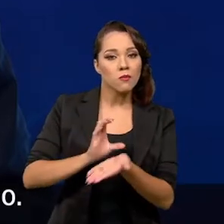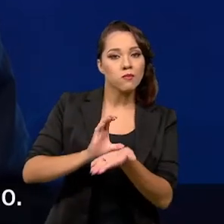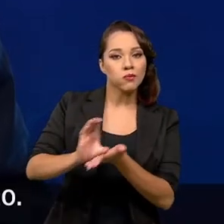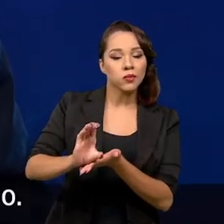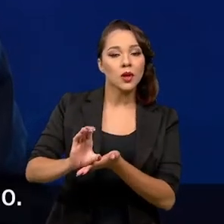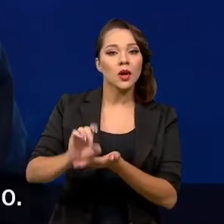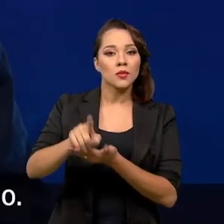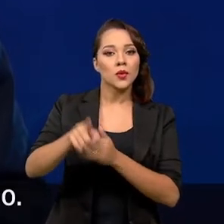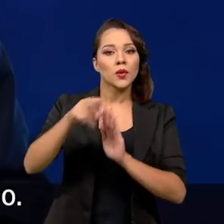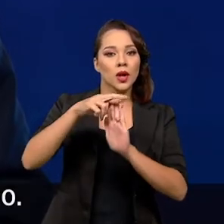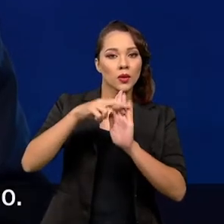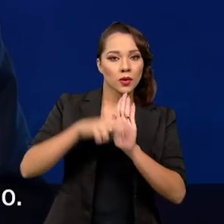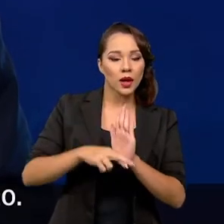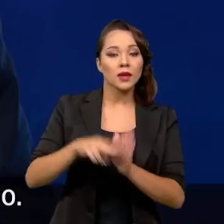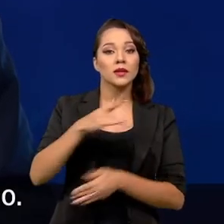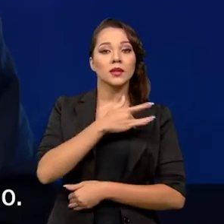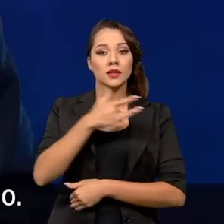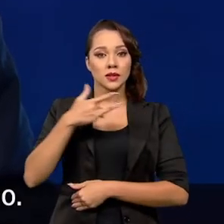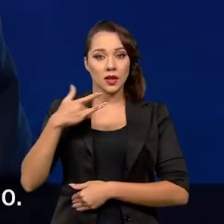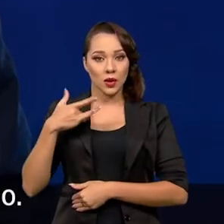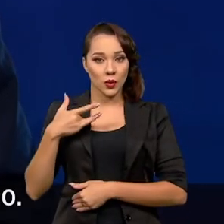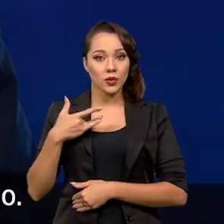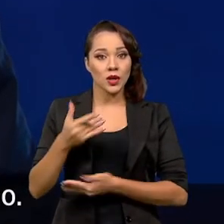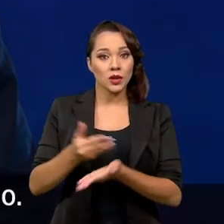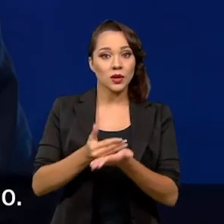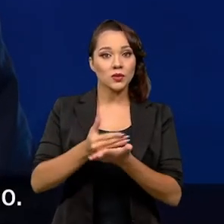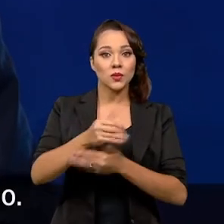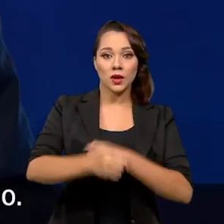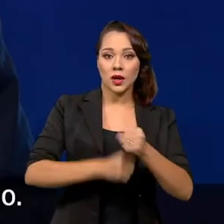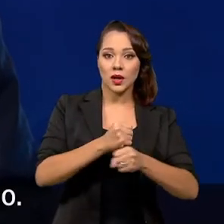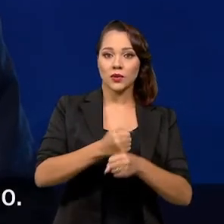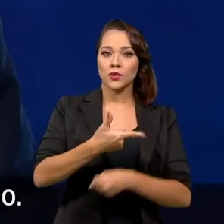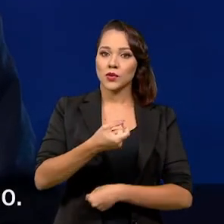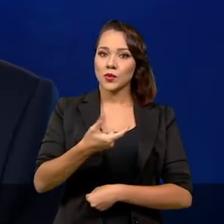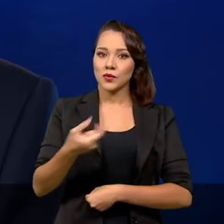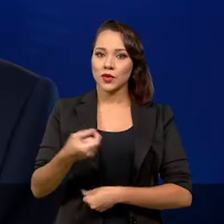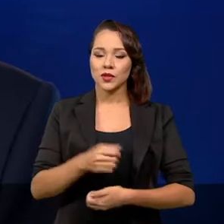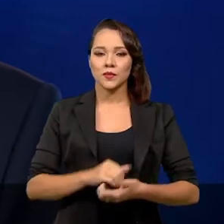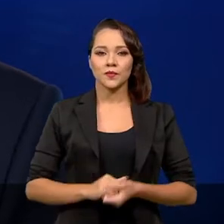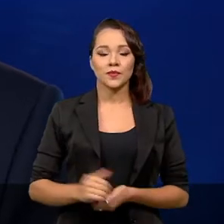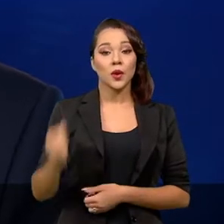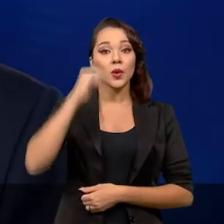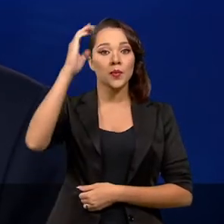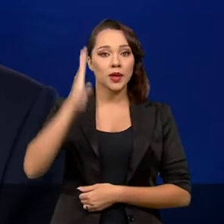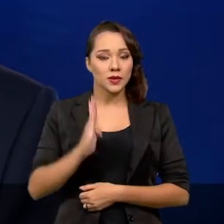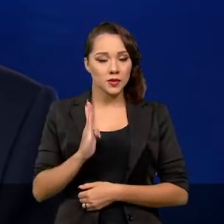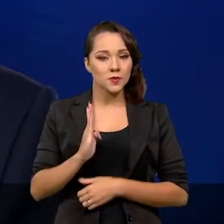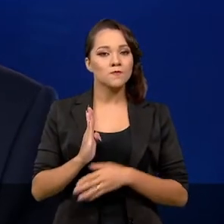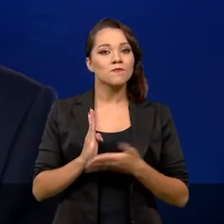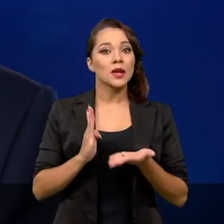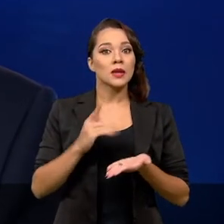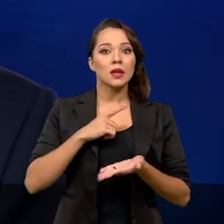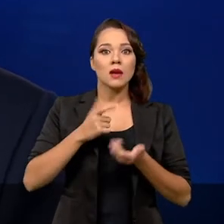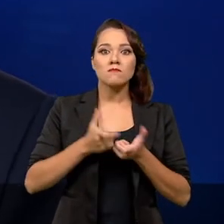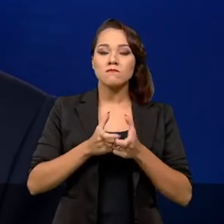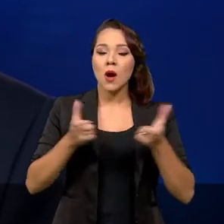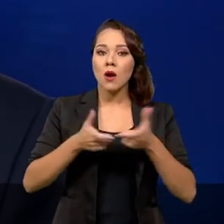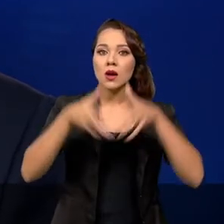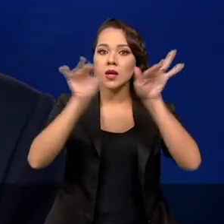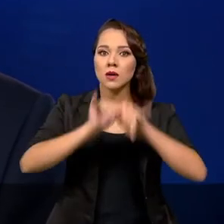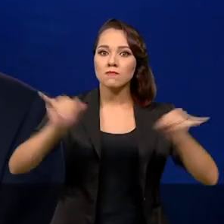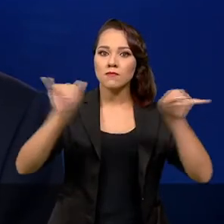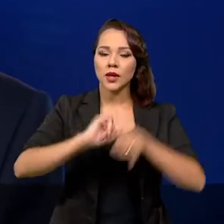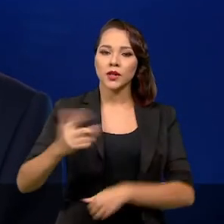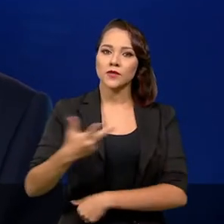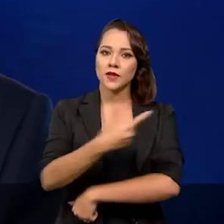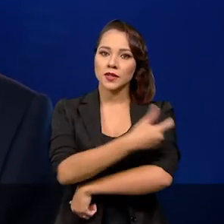financiamento regular da saúde desde 2020. O Brasil realiza a maior campanha de